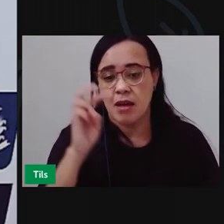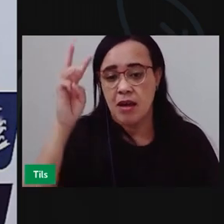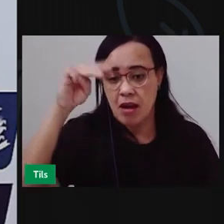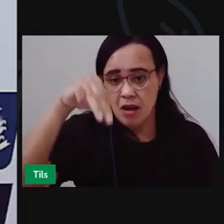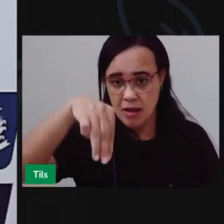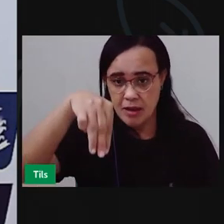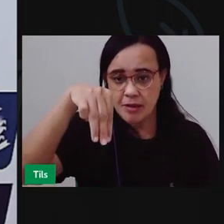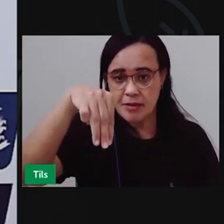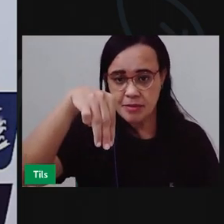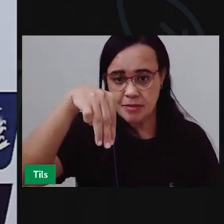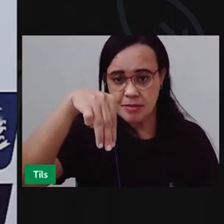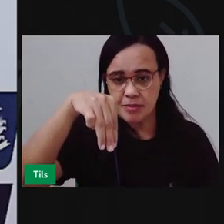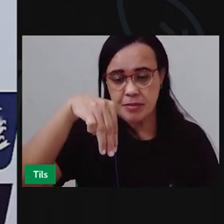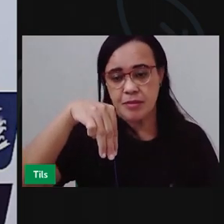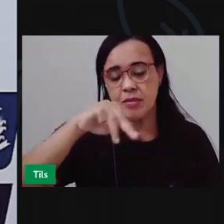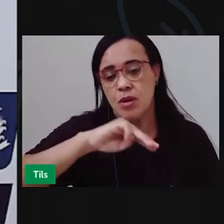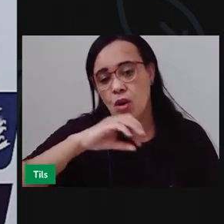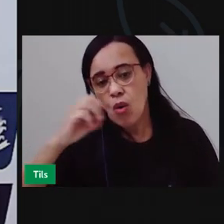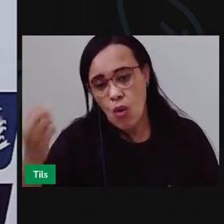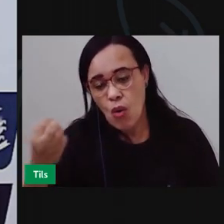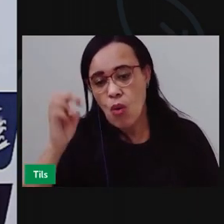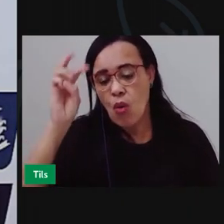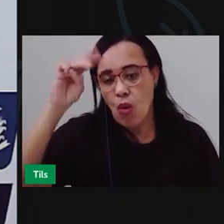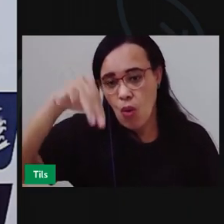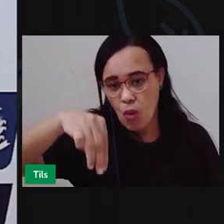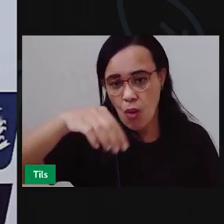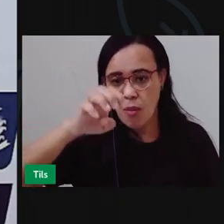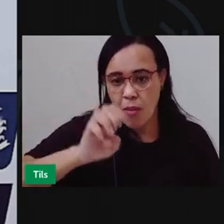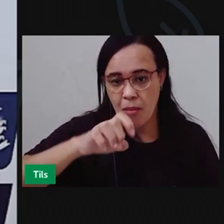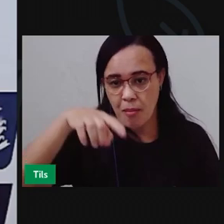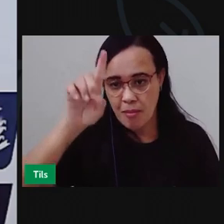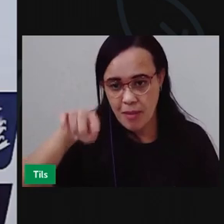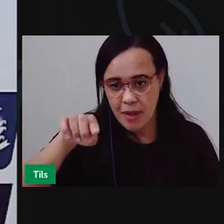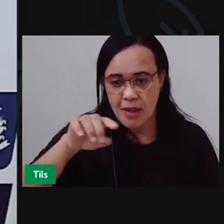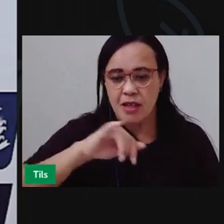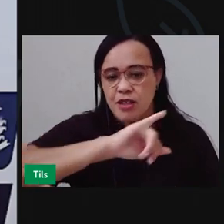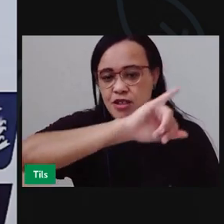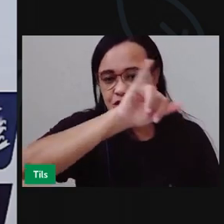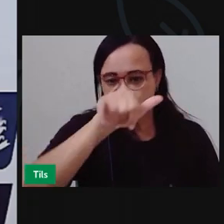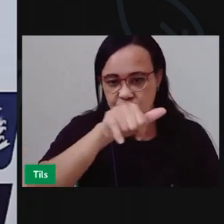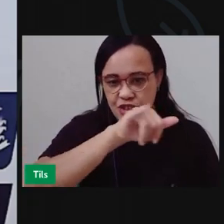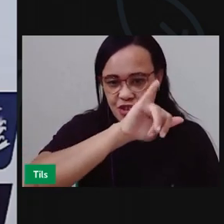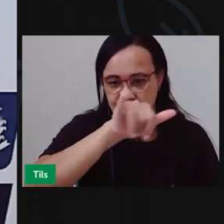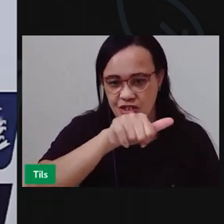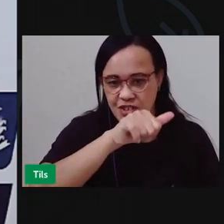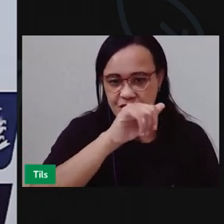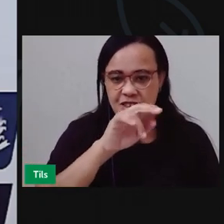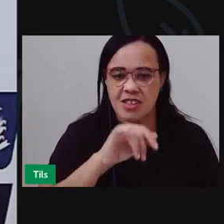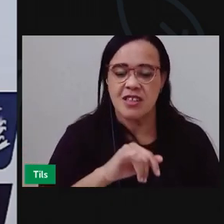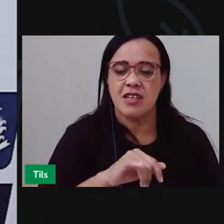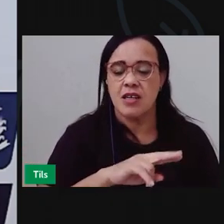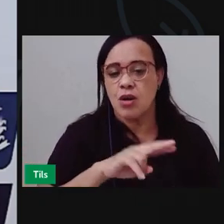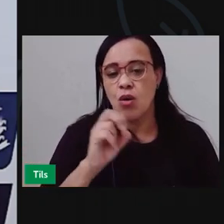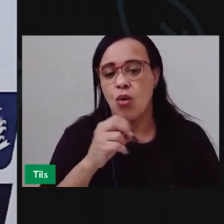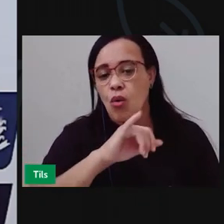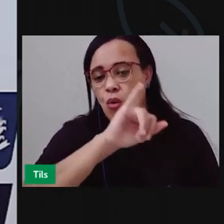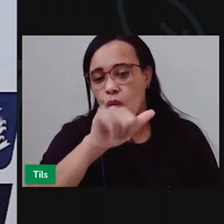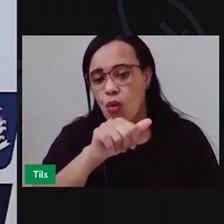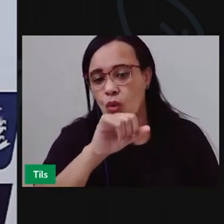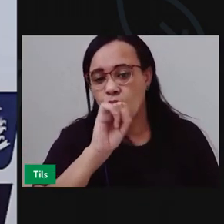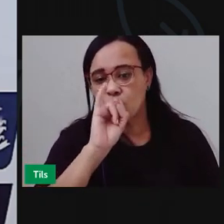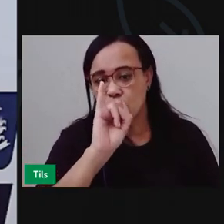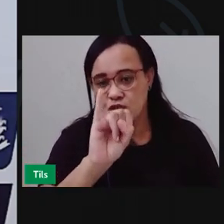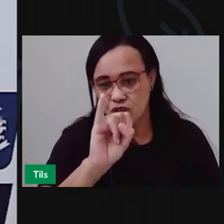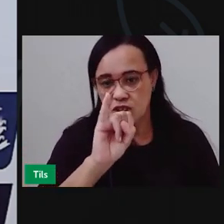Nê A letra J Que tem o som De Gi E